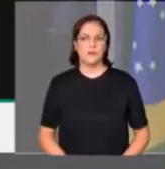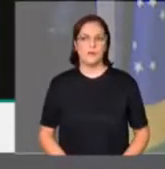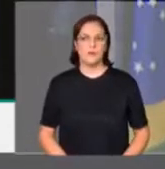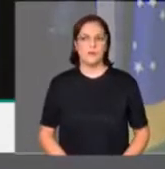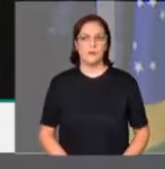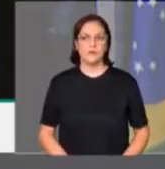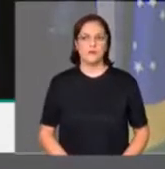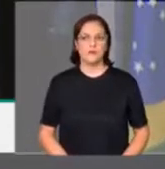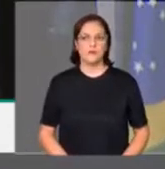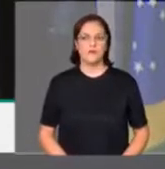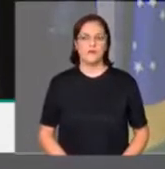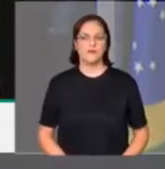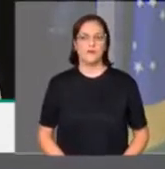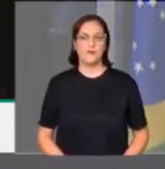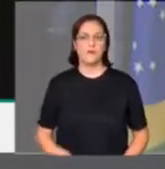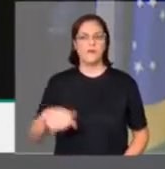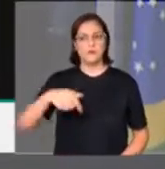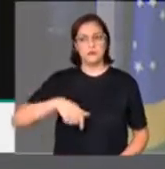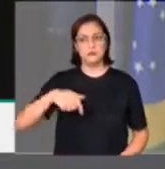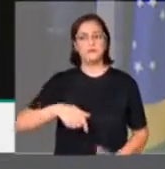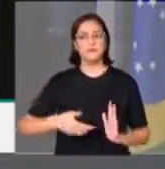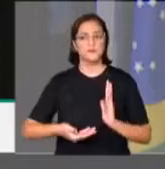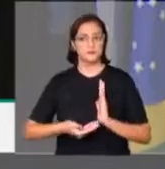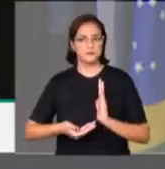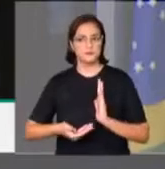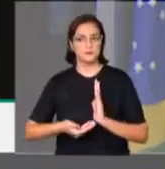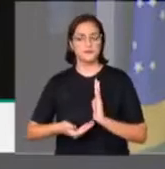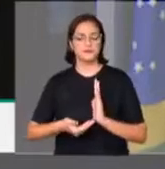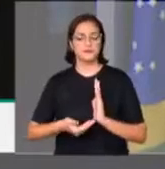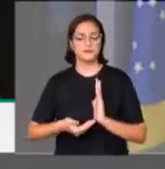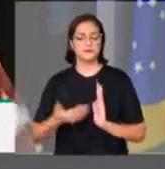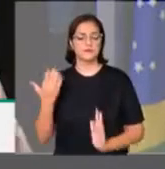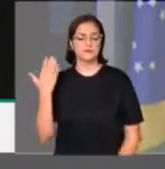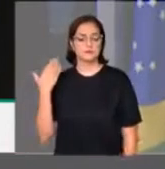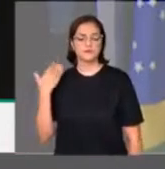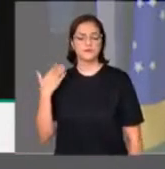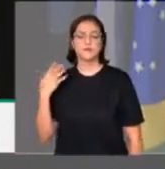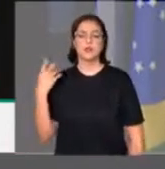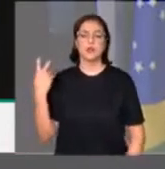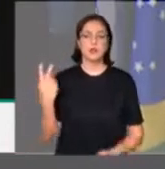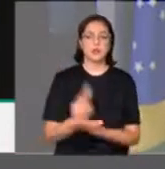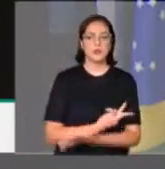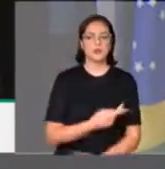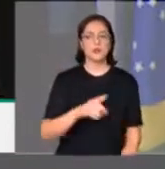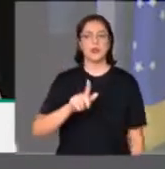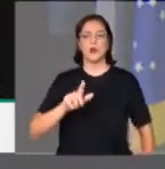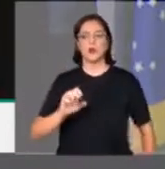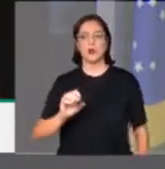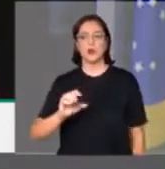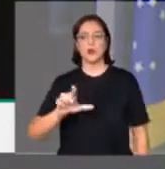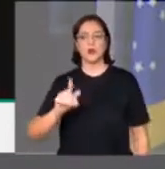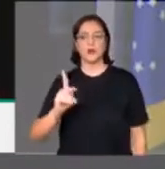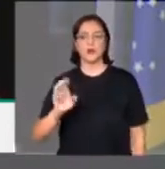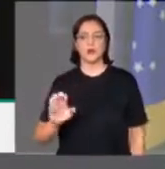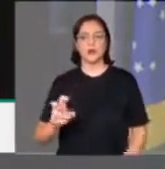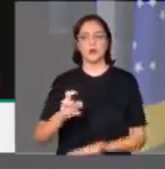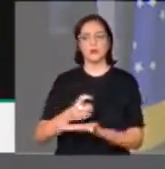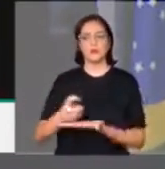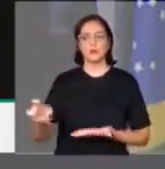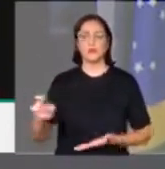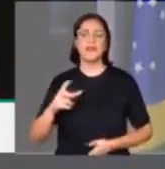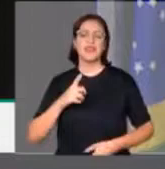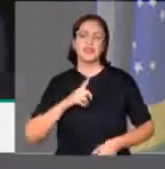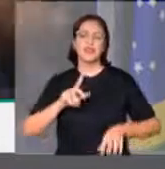casa, que foi palco recentemente de um impeachment, de um golpe institucional, eu sei que isso tem